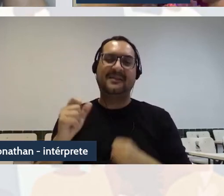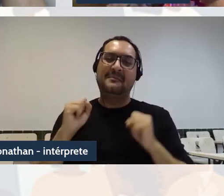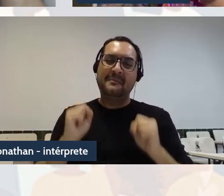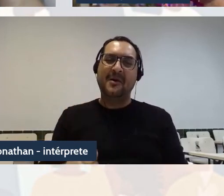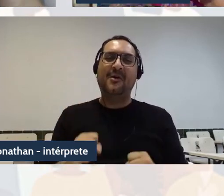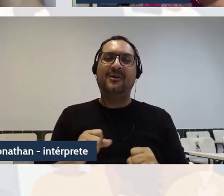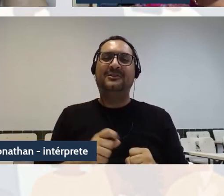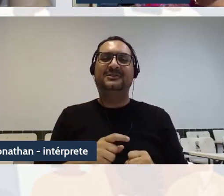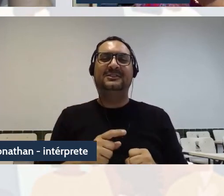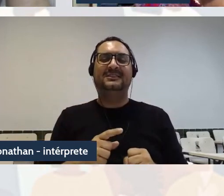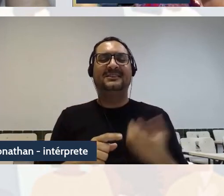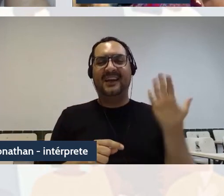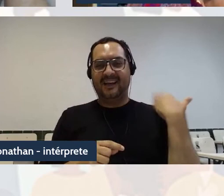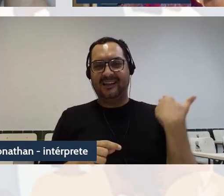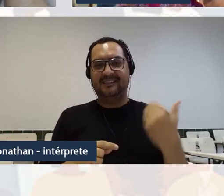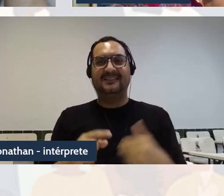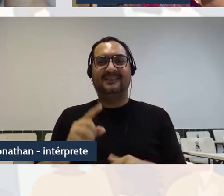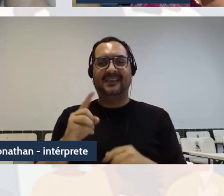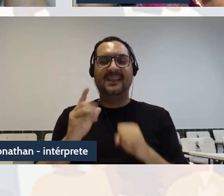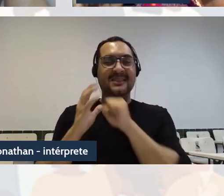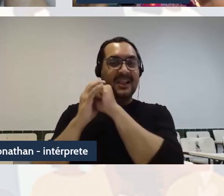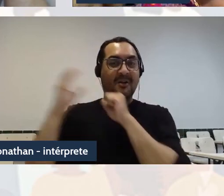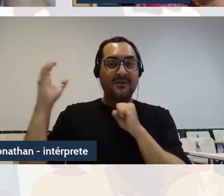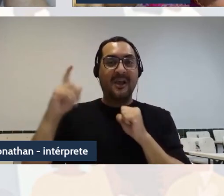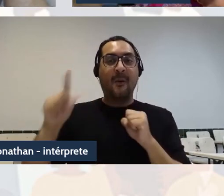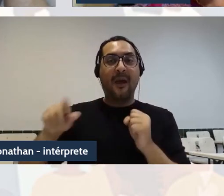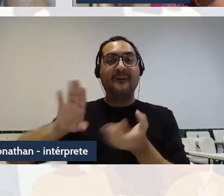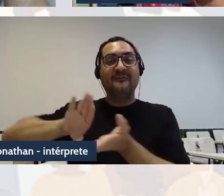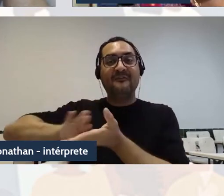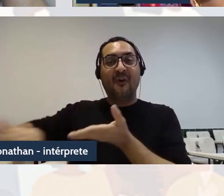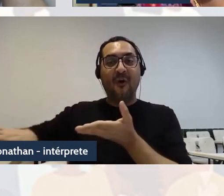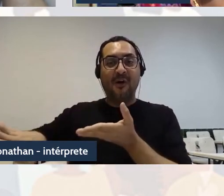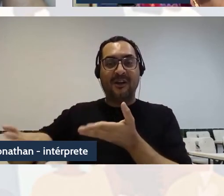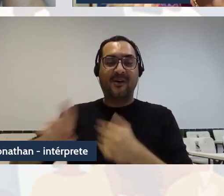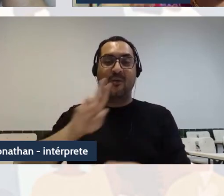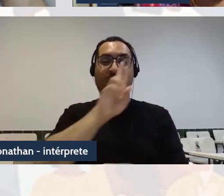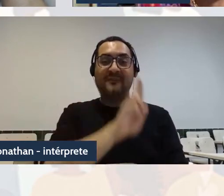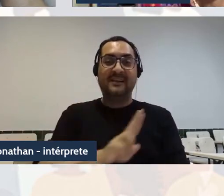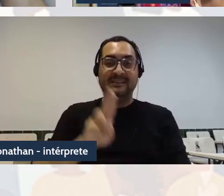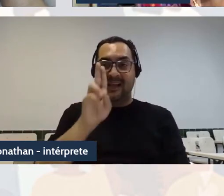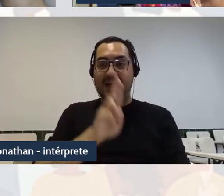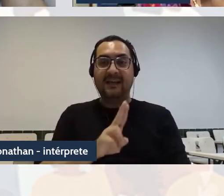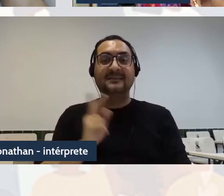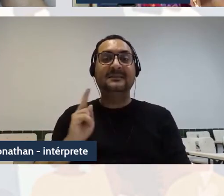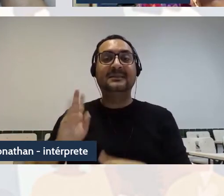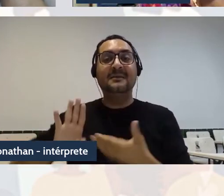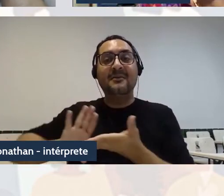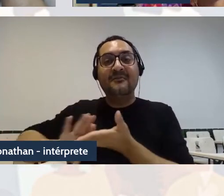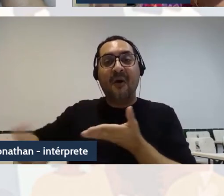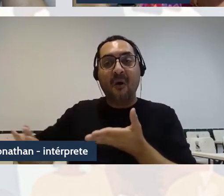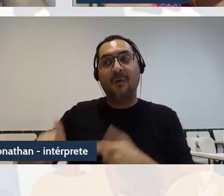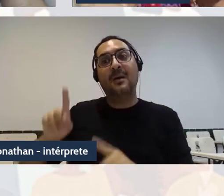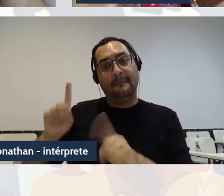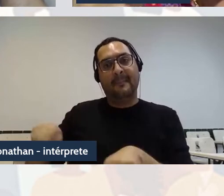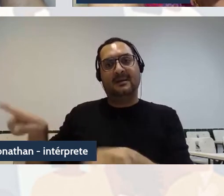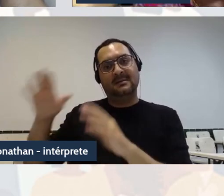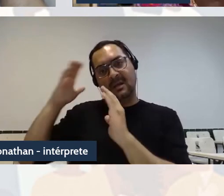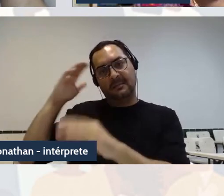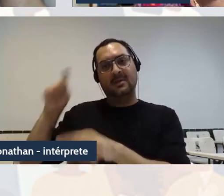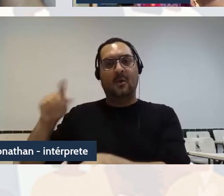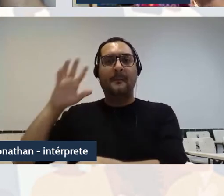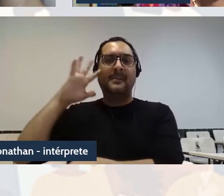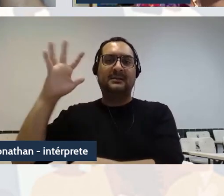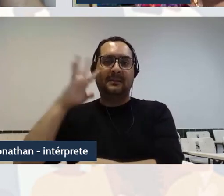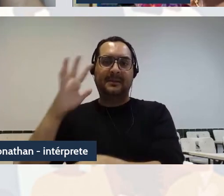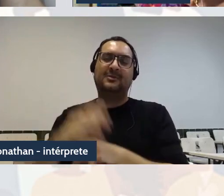academicamente é que negou a uma episteme subalterna ou marginal, né, mas é pensamento, sim, né, então é uma coisa